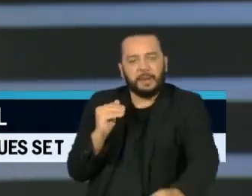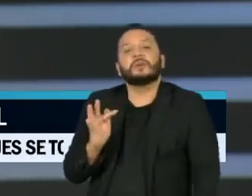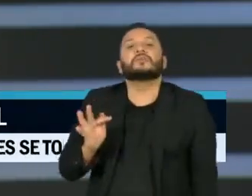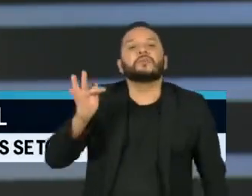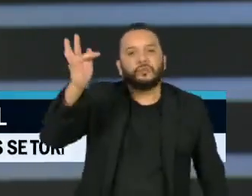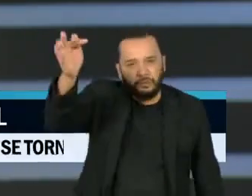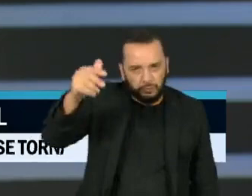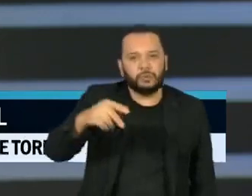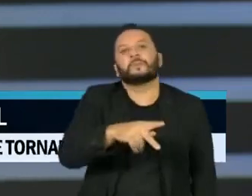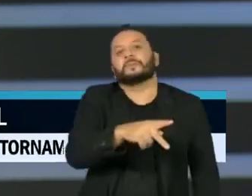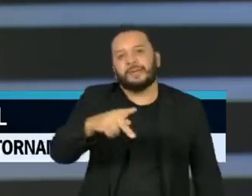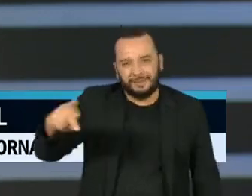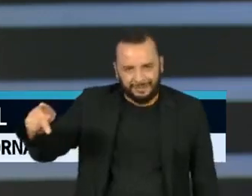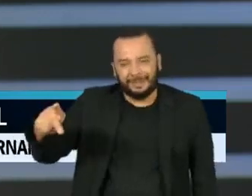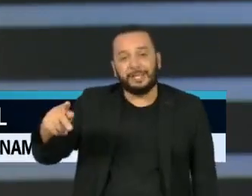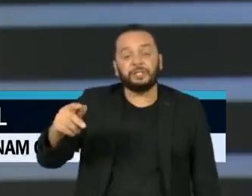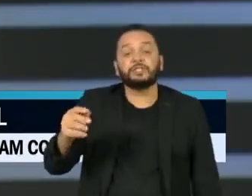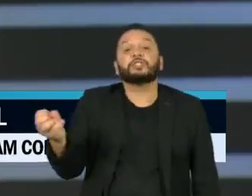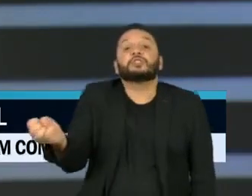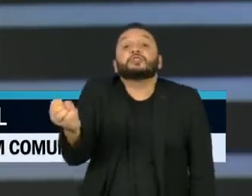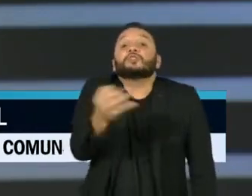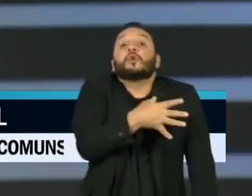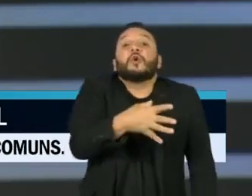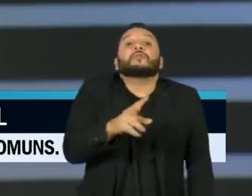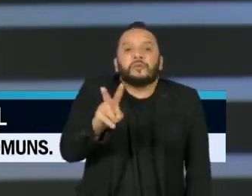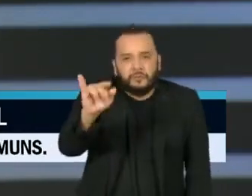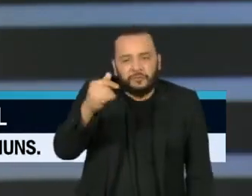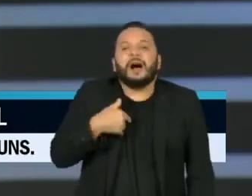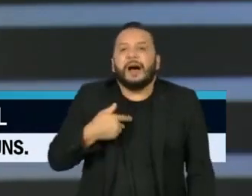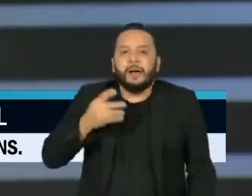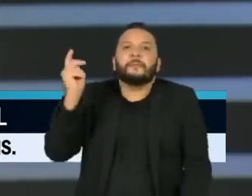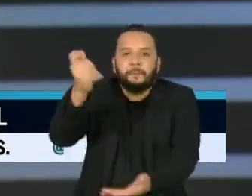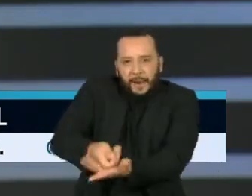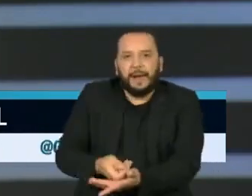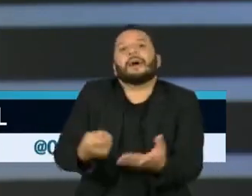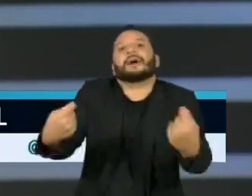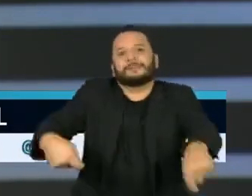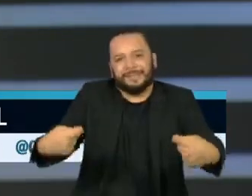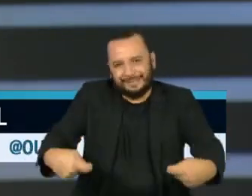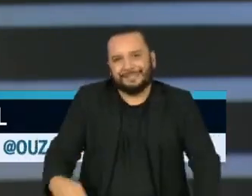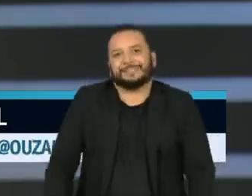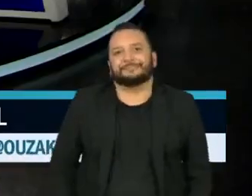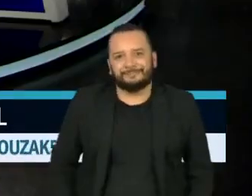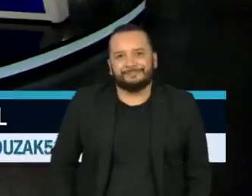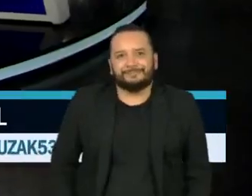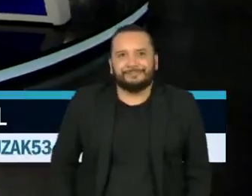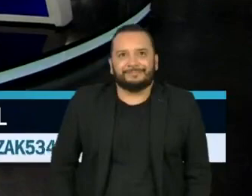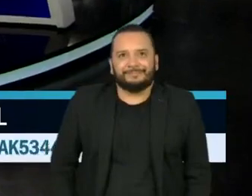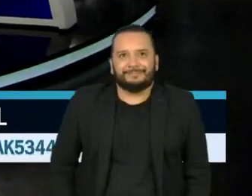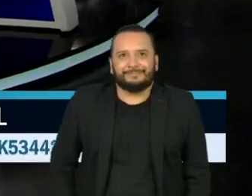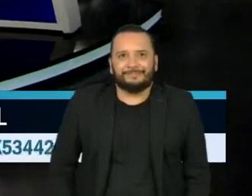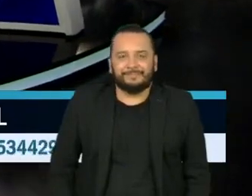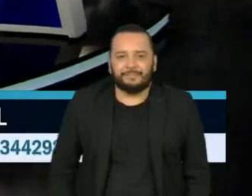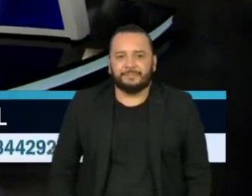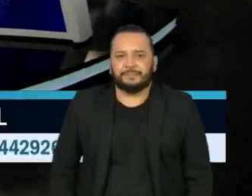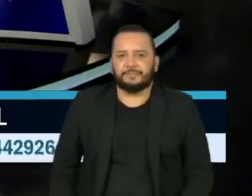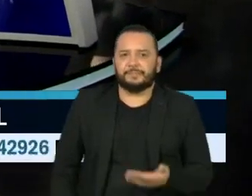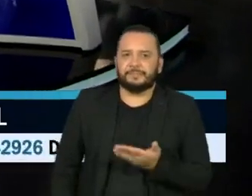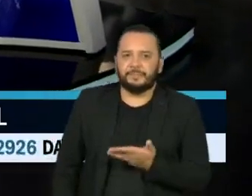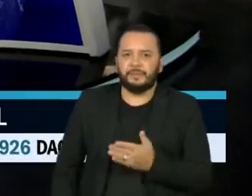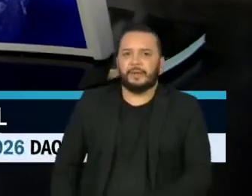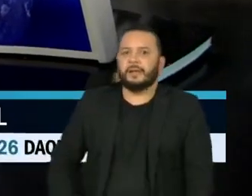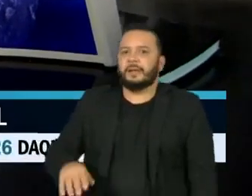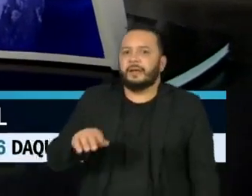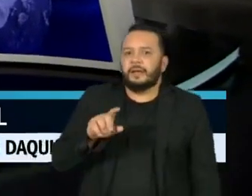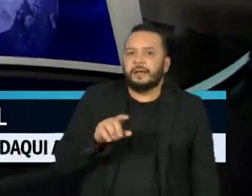da guerra e isso vai sobrar nas contas públicas de alguma maneira. Professora Daniel, de se Putin realmente